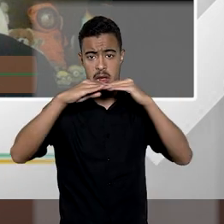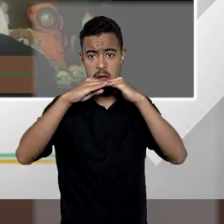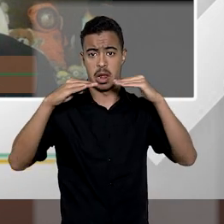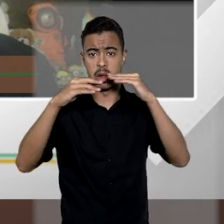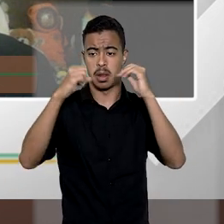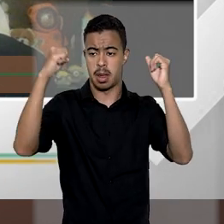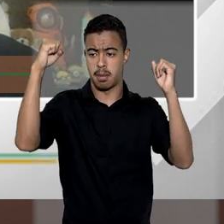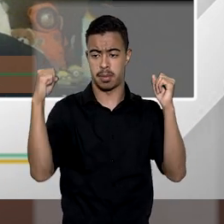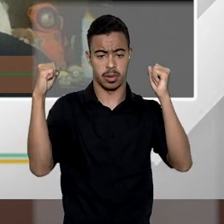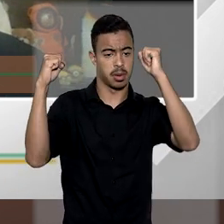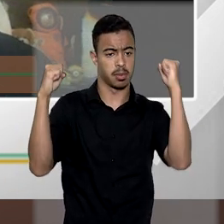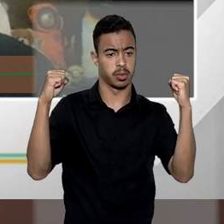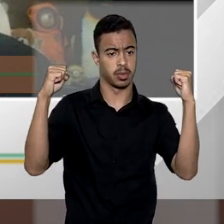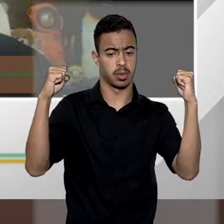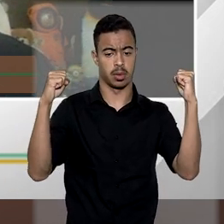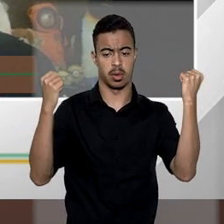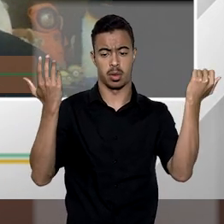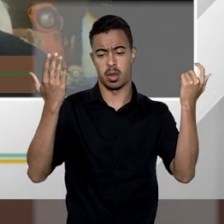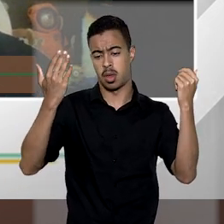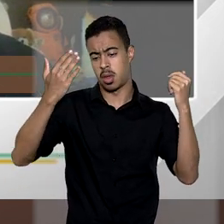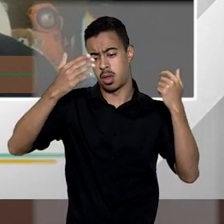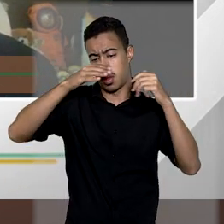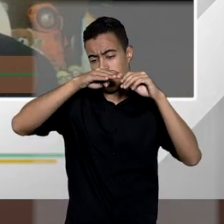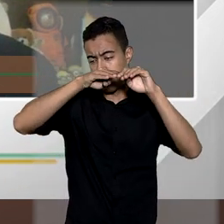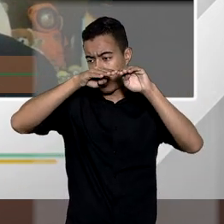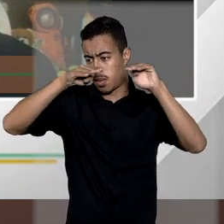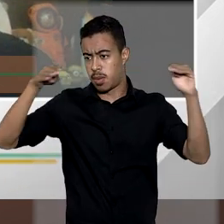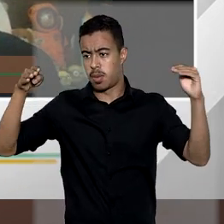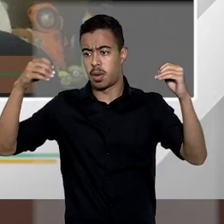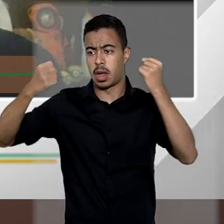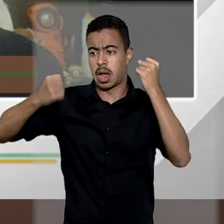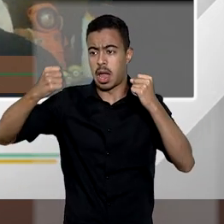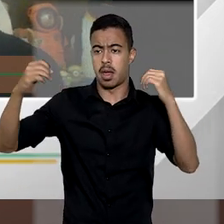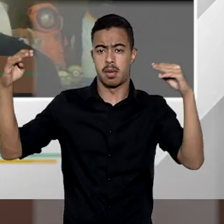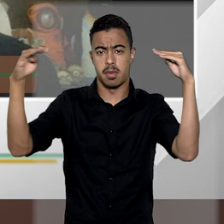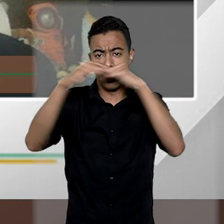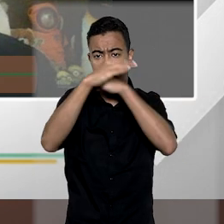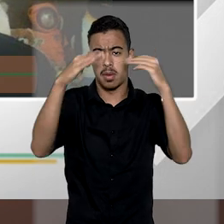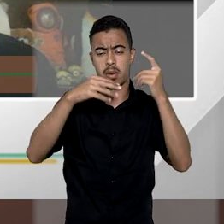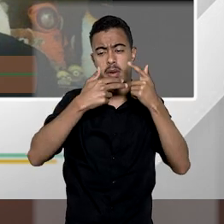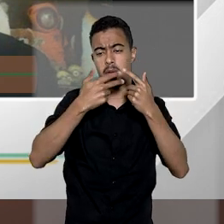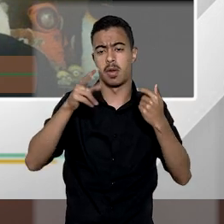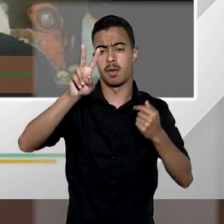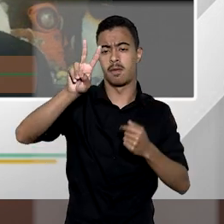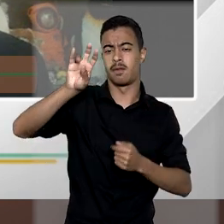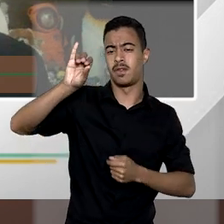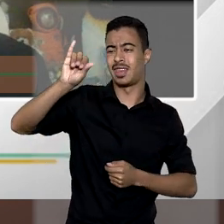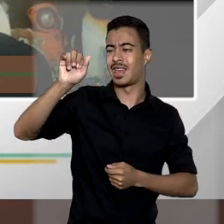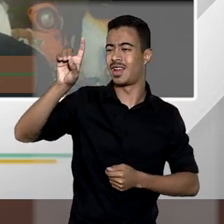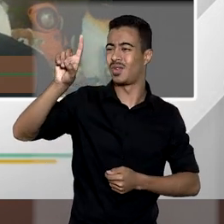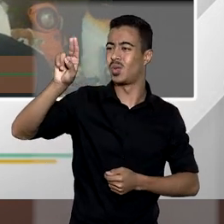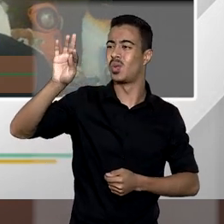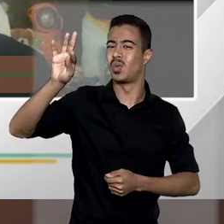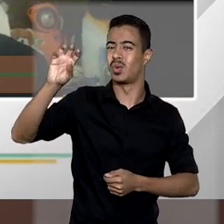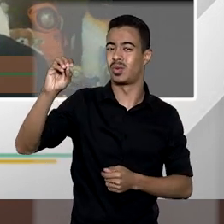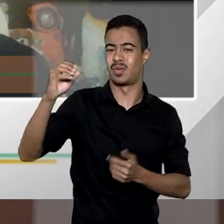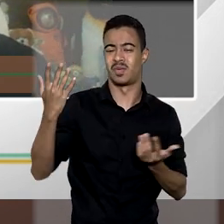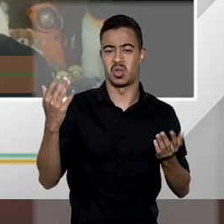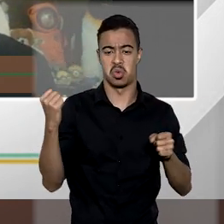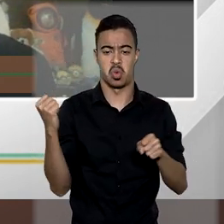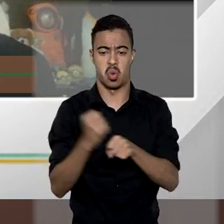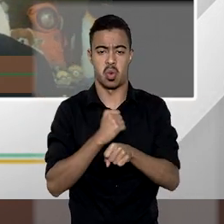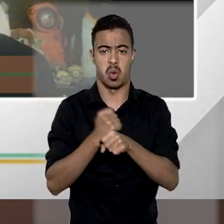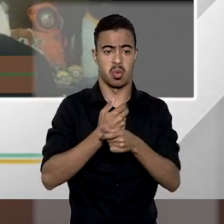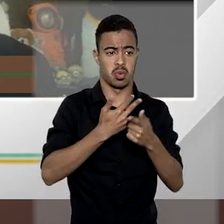colocação de pilares pilotis plataformas de viadutos enfim as obras realizadas